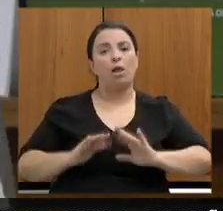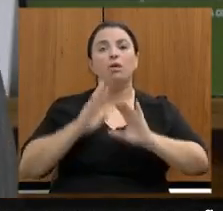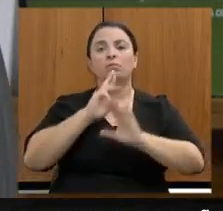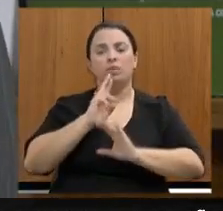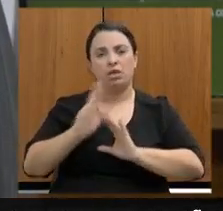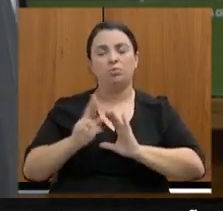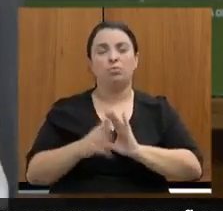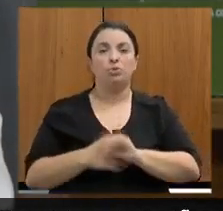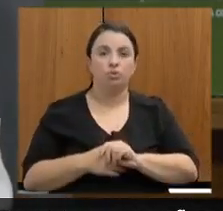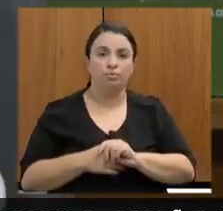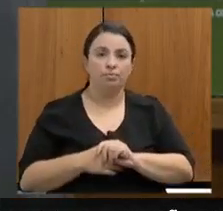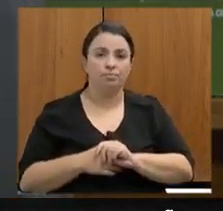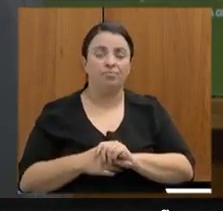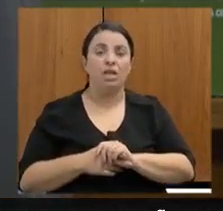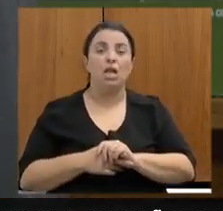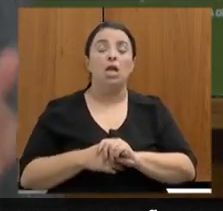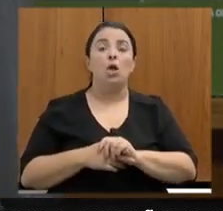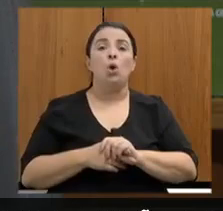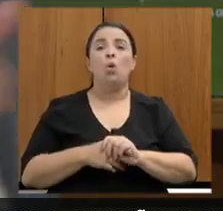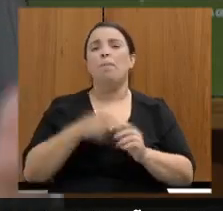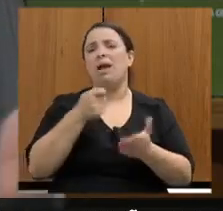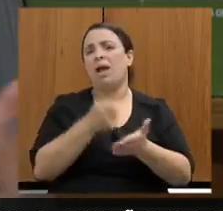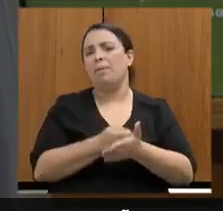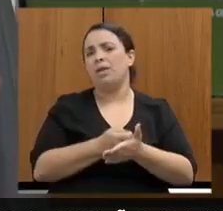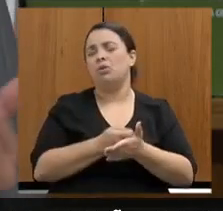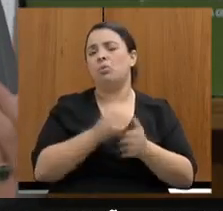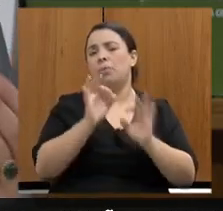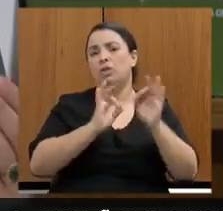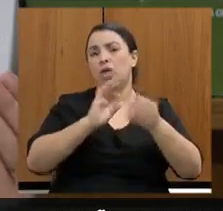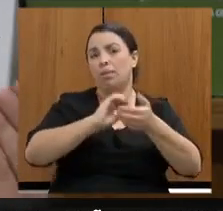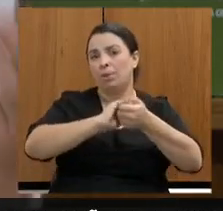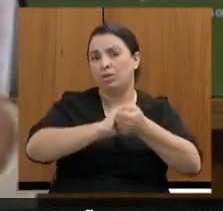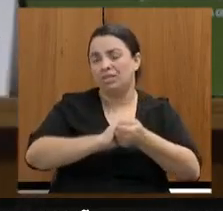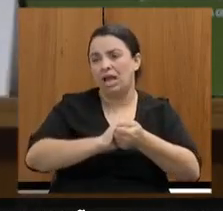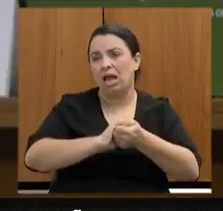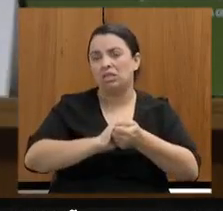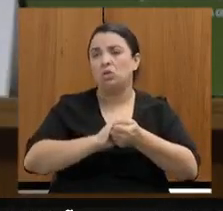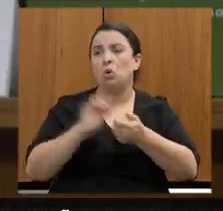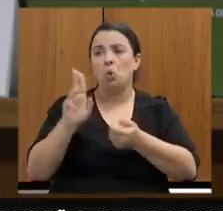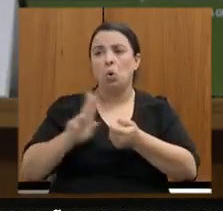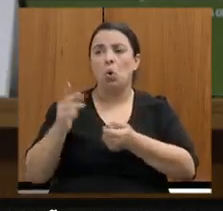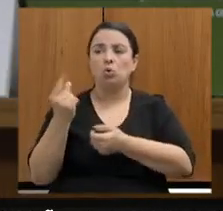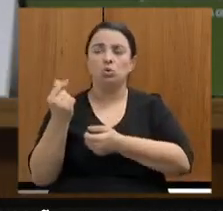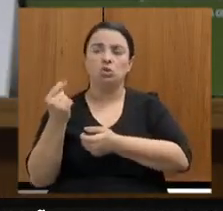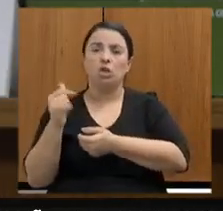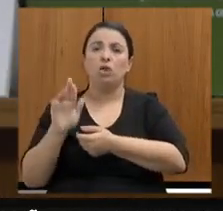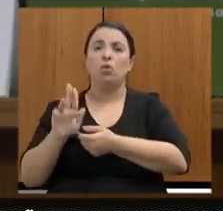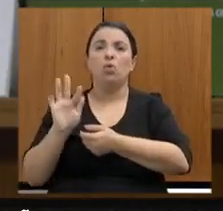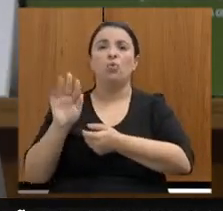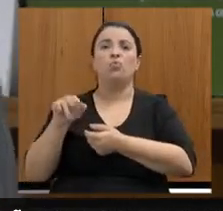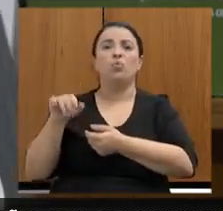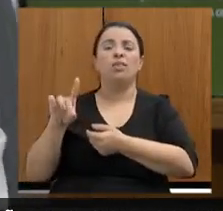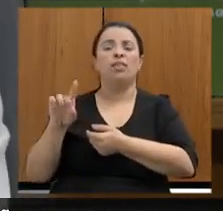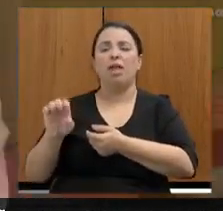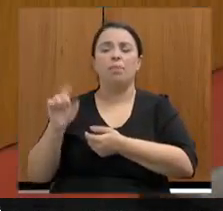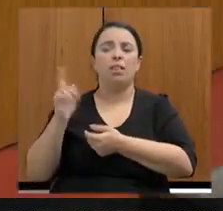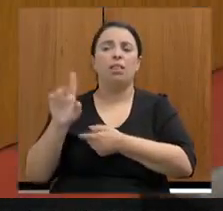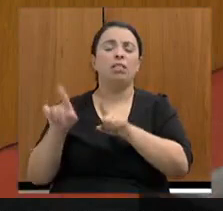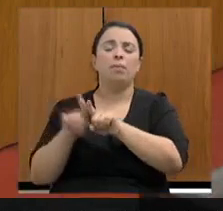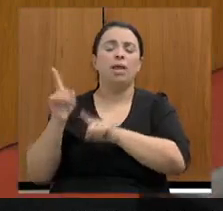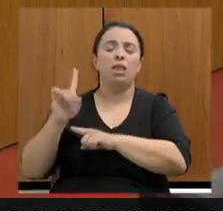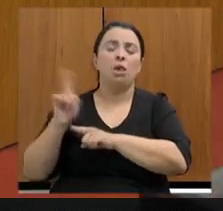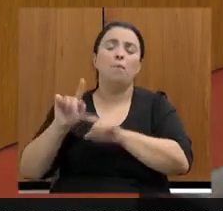o detalhamento de pagamento de mãos dadas em relação à execução de Fundeb Tesouro, mas também posso encaminhar sem problema nenhum. Muito obrigada.